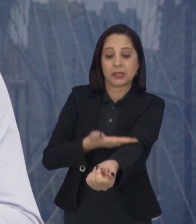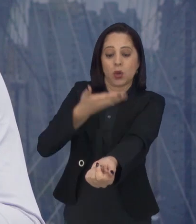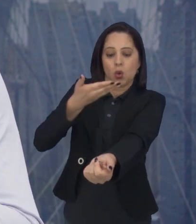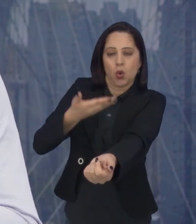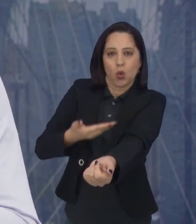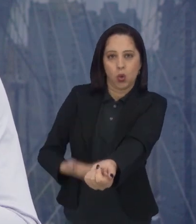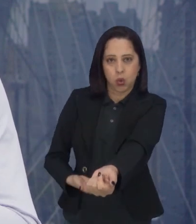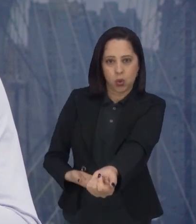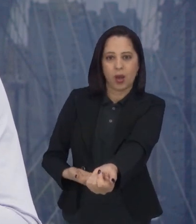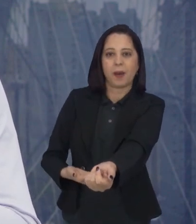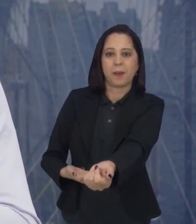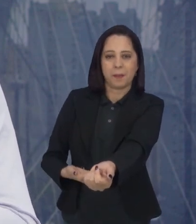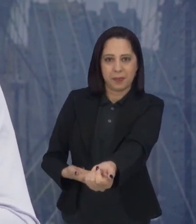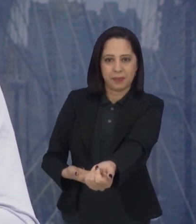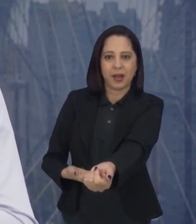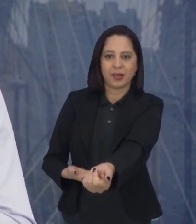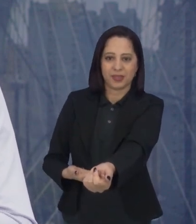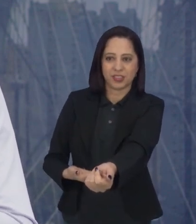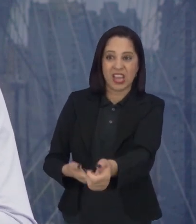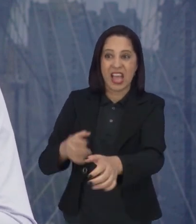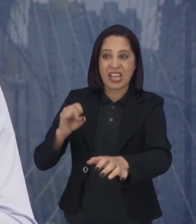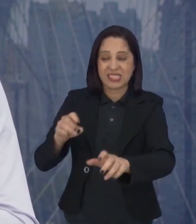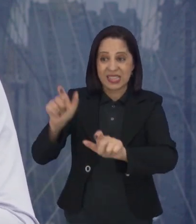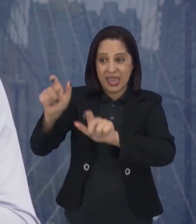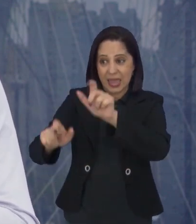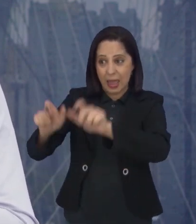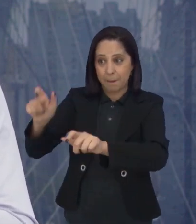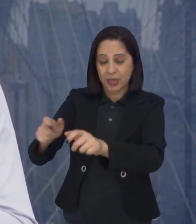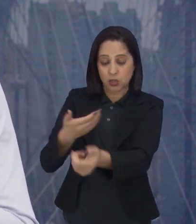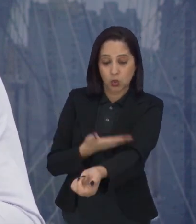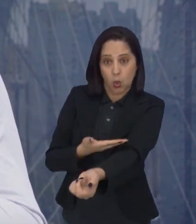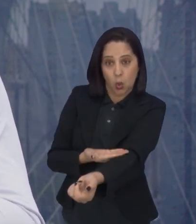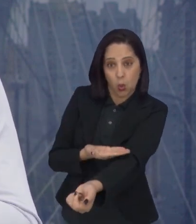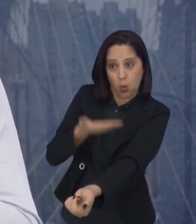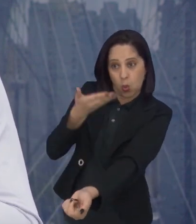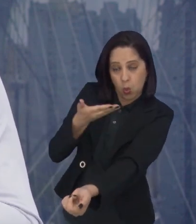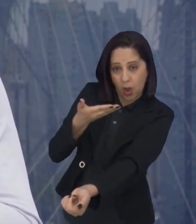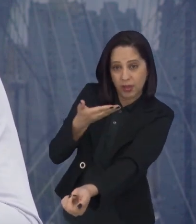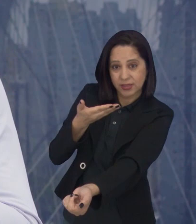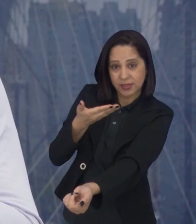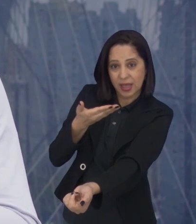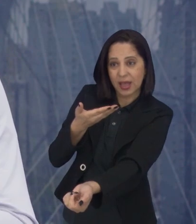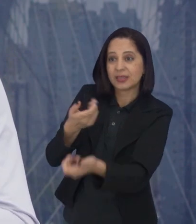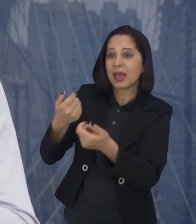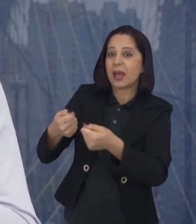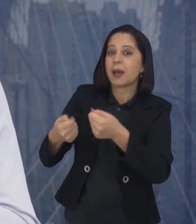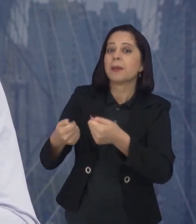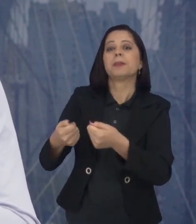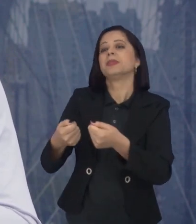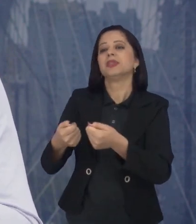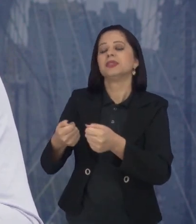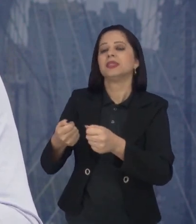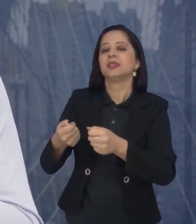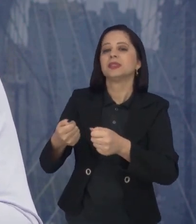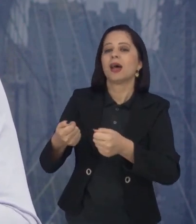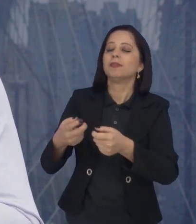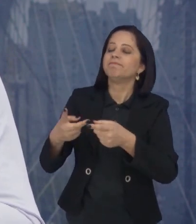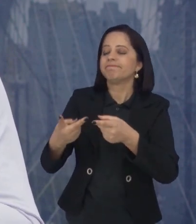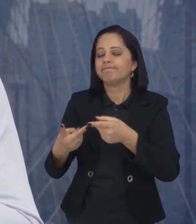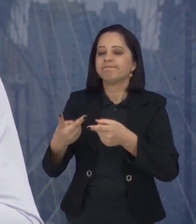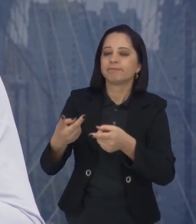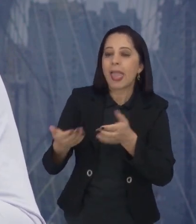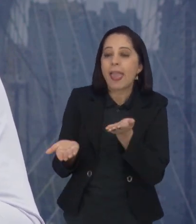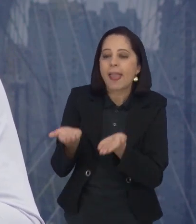a gente entra com o Cannabis, a gente tem que pedir para que o médico dele, o médico da família, faça um ajuste das doses dos antipertensivos. E